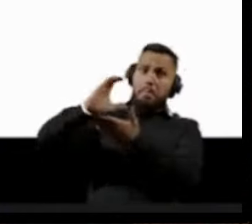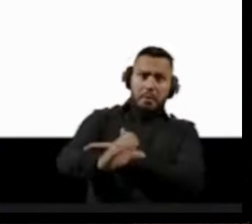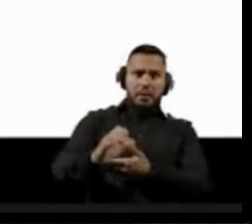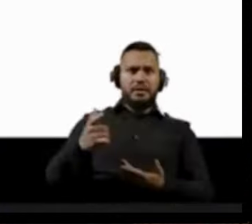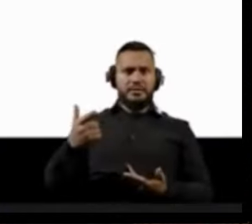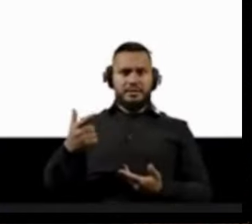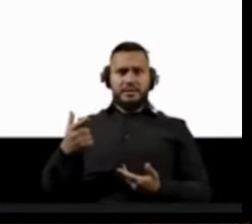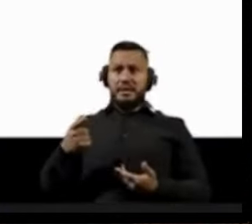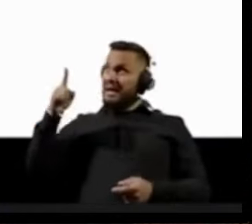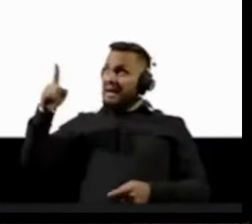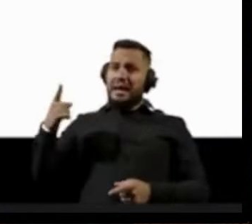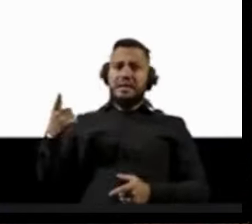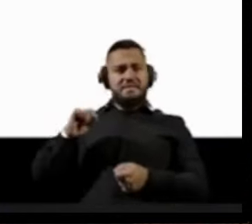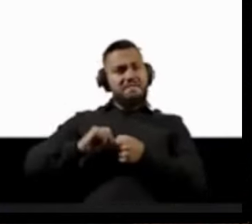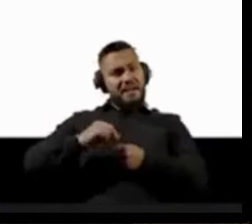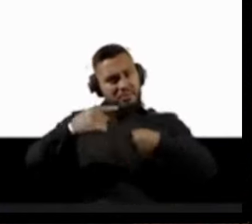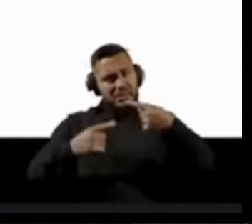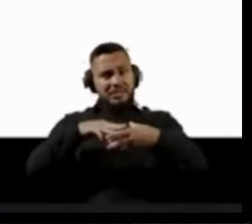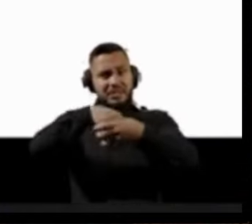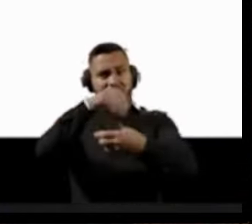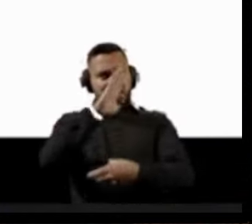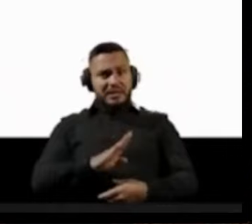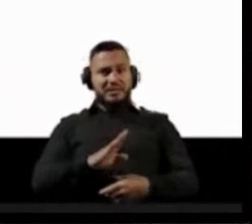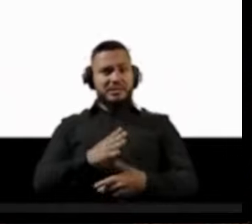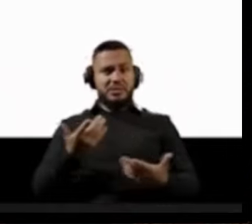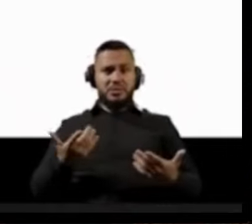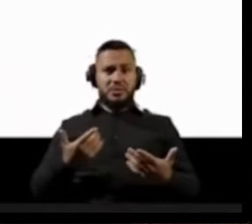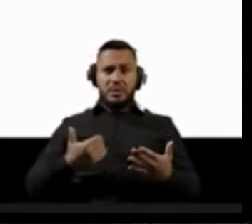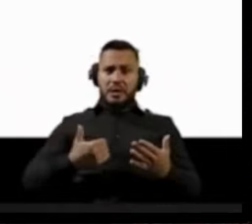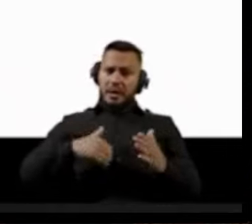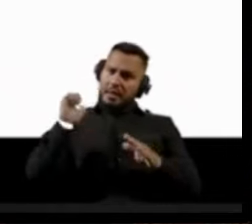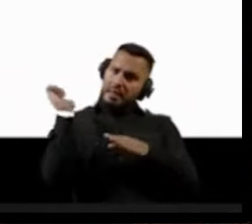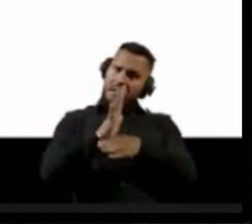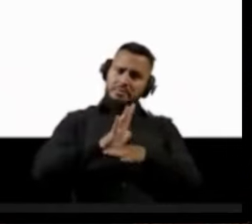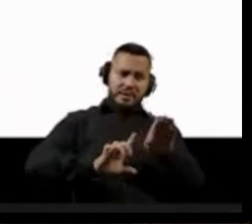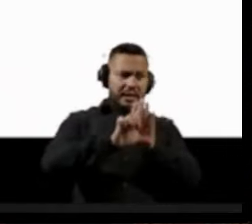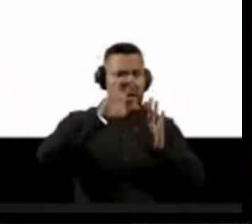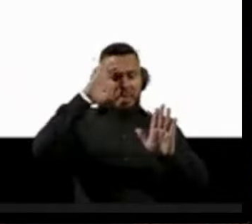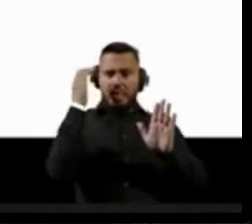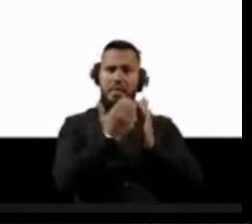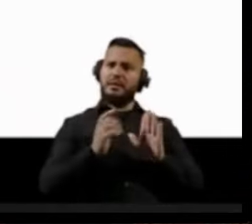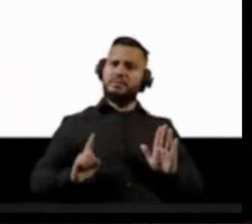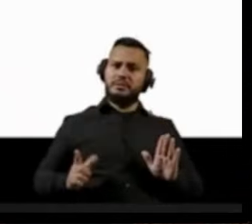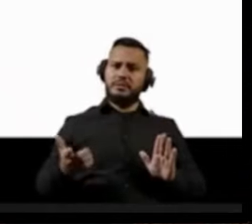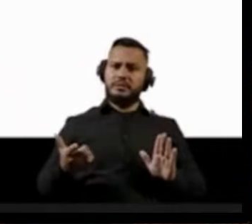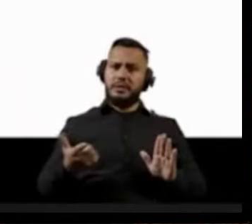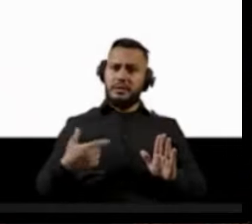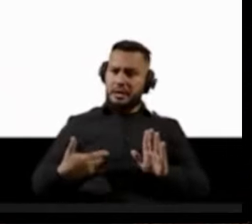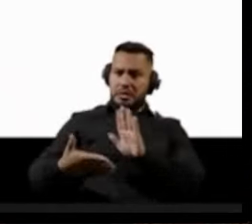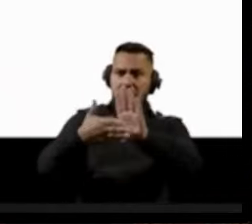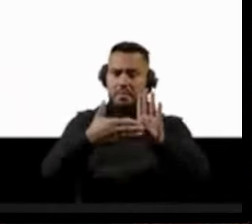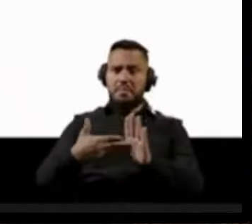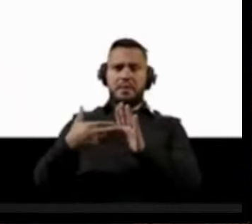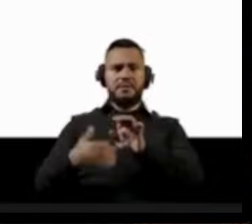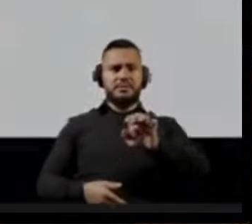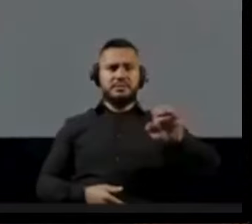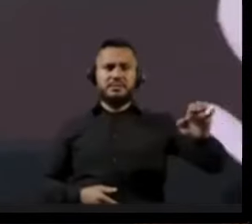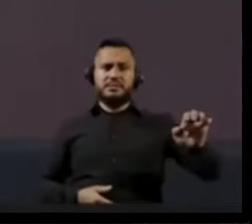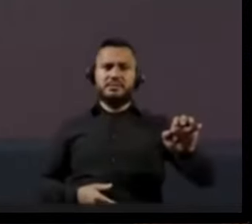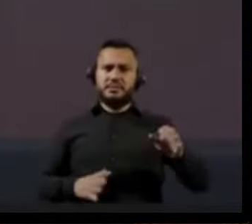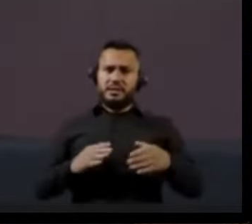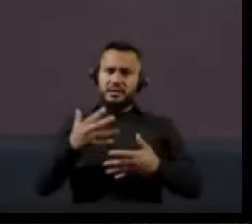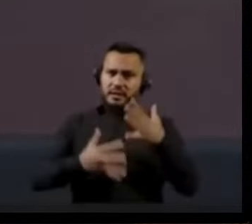política dentro do nosso país, burlando a nossa legislação, tentando impor para a população pautas esquerdistas e interferindo no processo eleitoral.